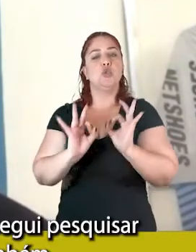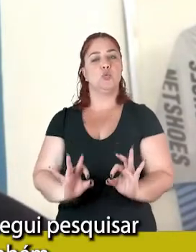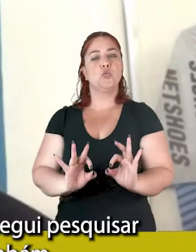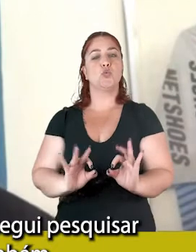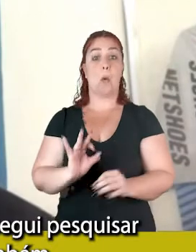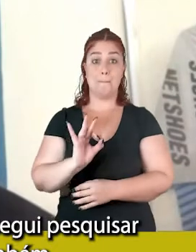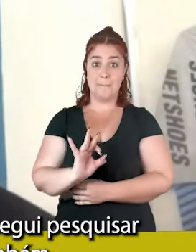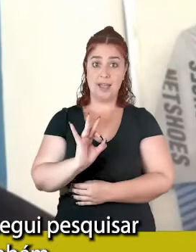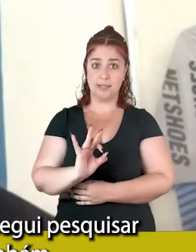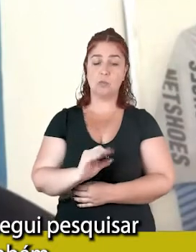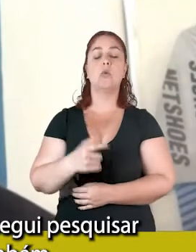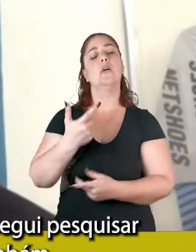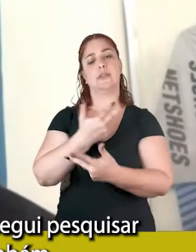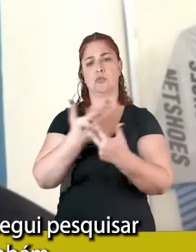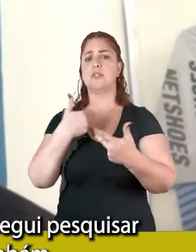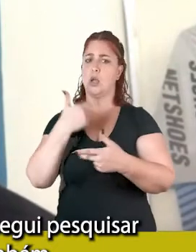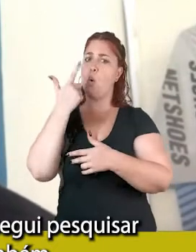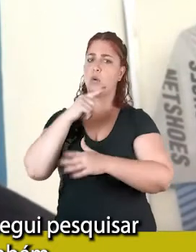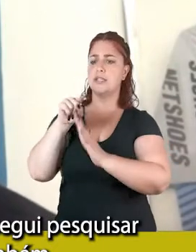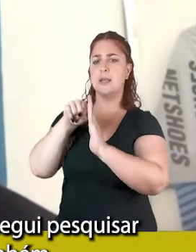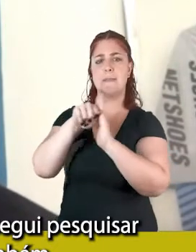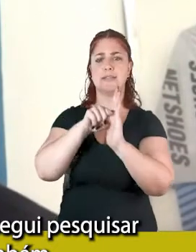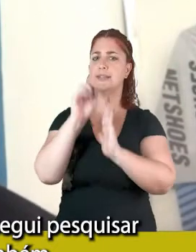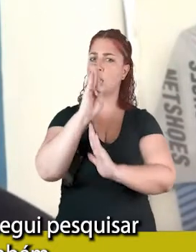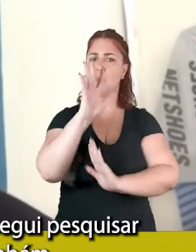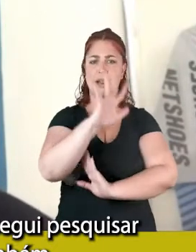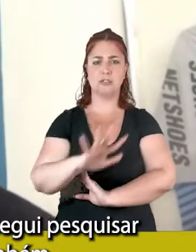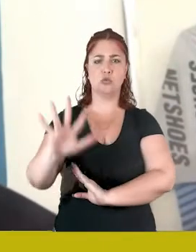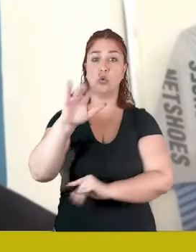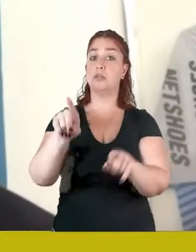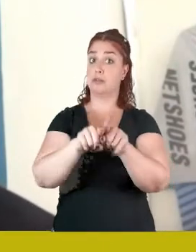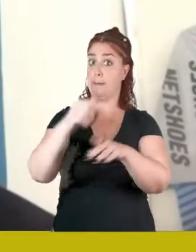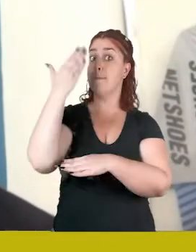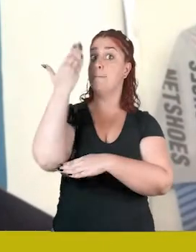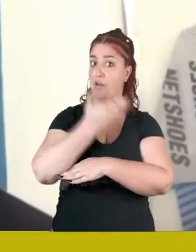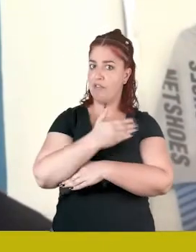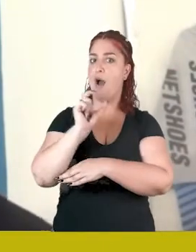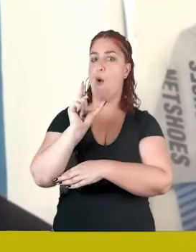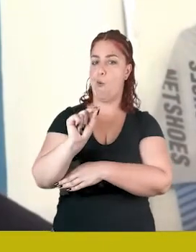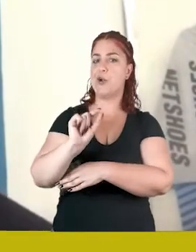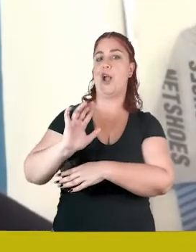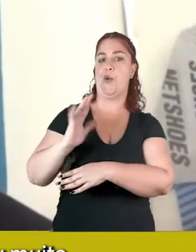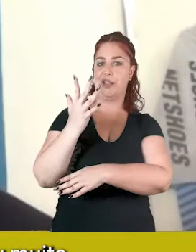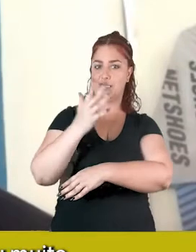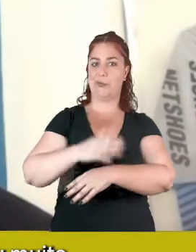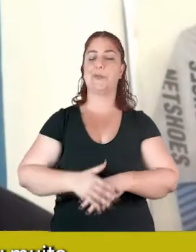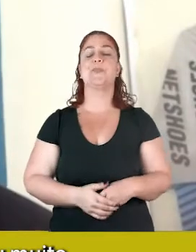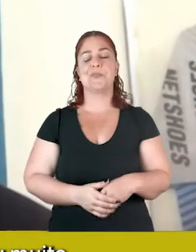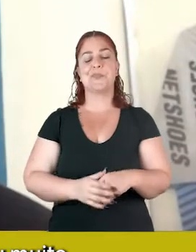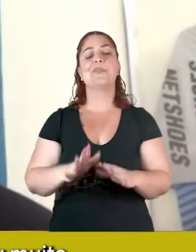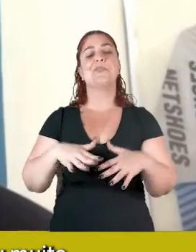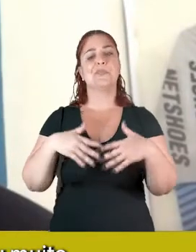dentro daquilo que eu consegui pesquisar e trazer, provar também um pouquinho isso. Então, o livro cresceu muito,